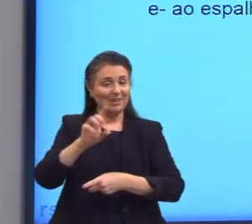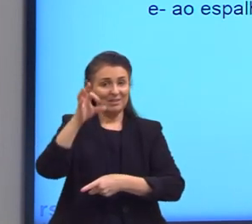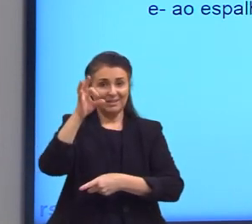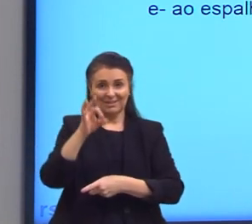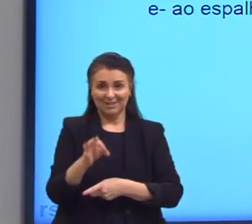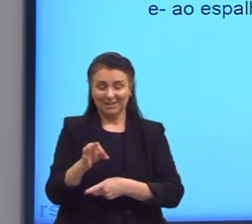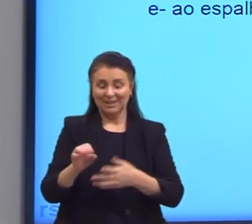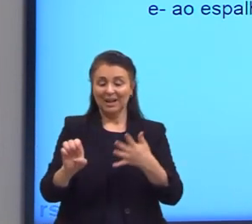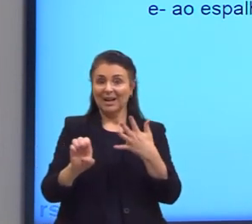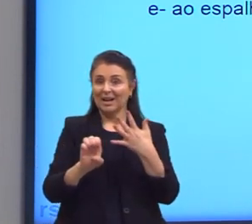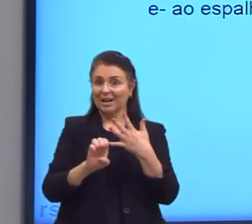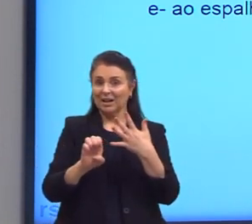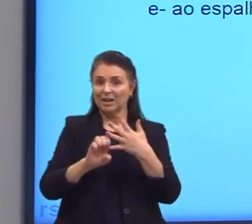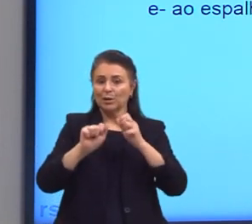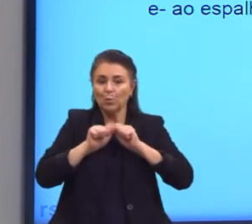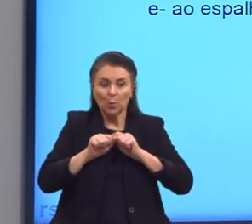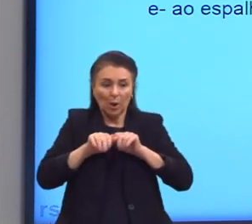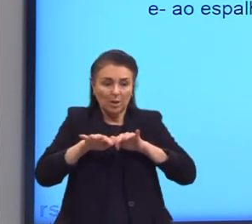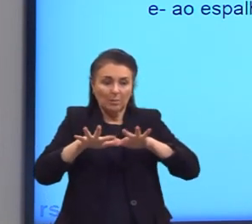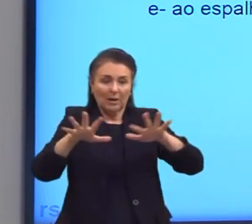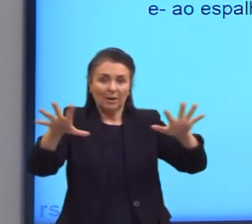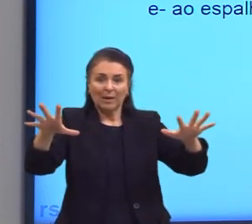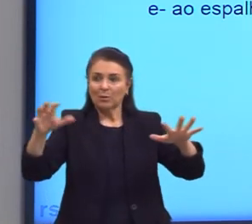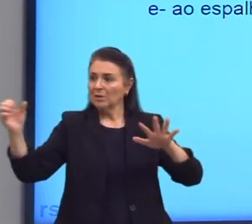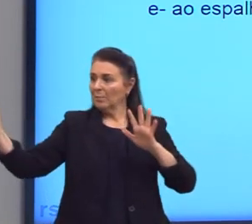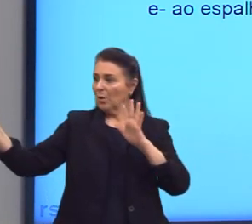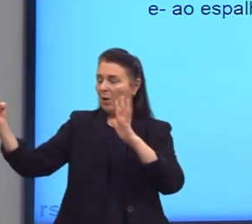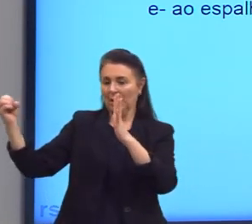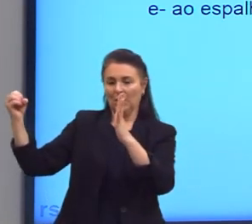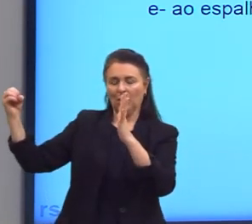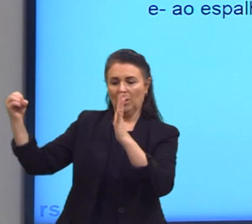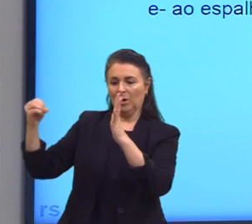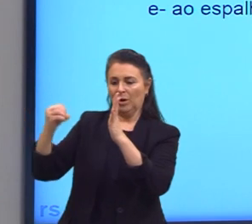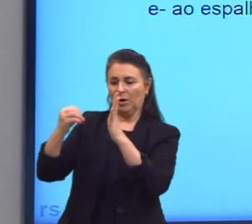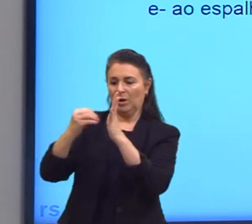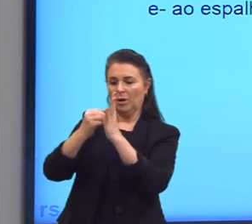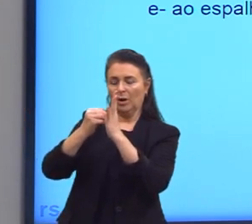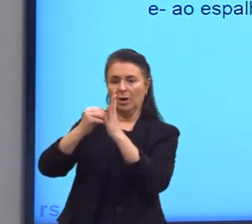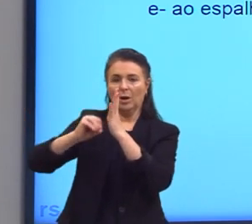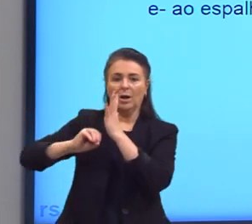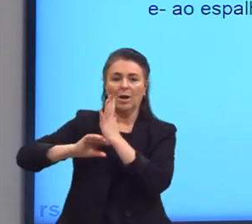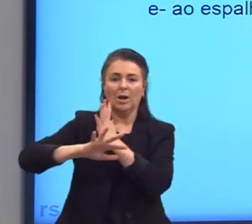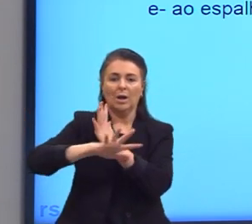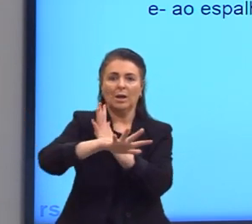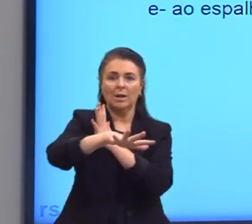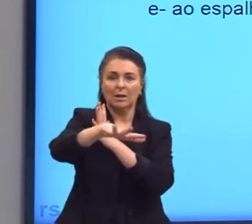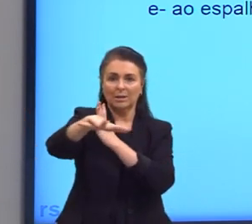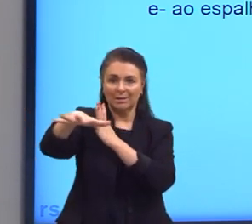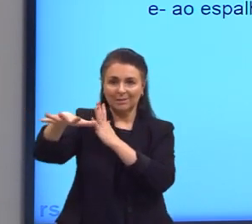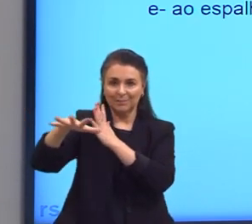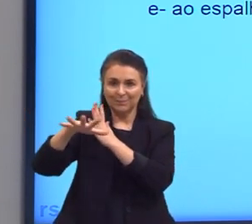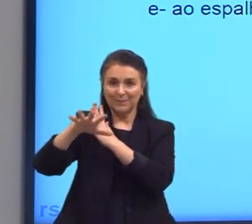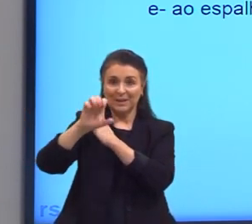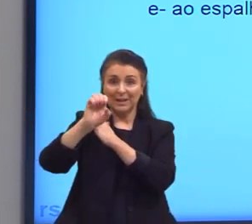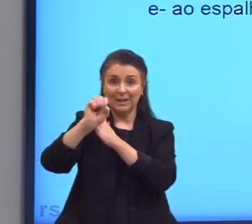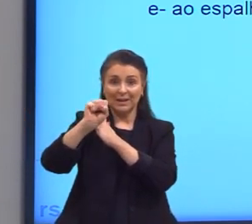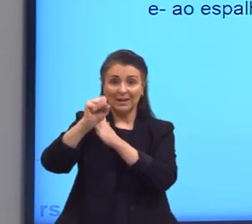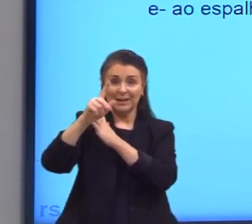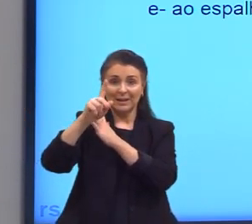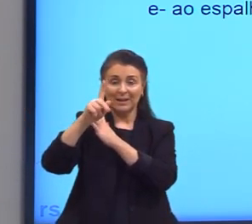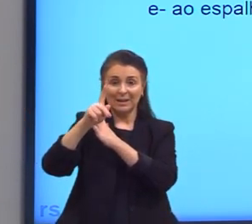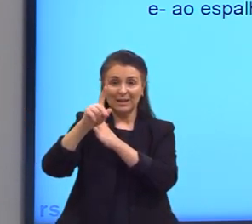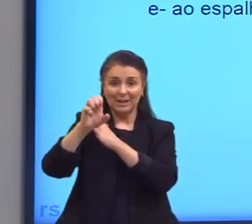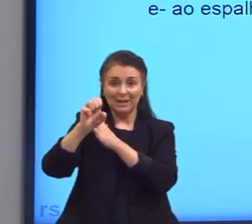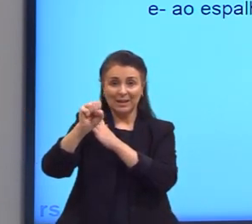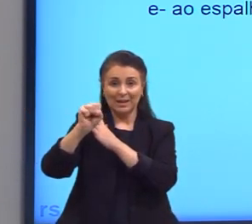E é o espalhamento do feixe de luz neste meio. É exatamente isso que ocorre. Quando esse feixe de